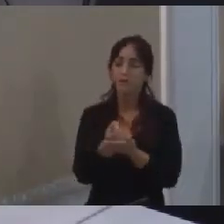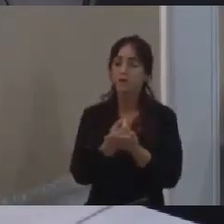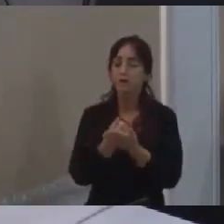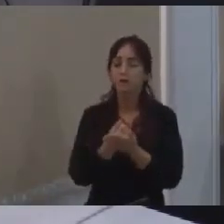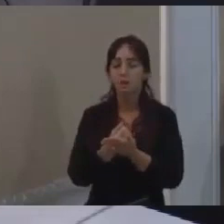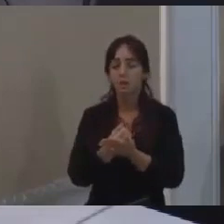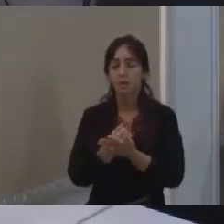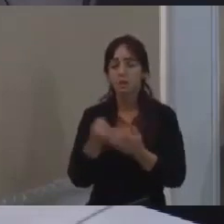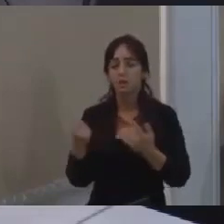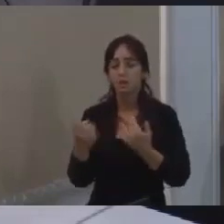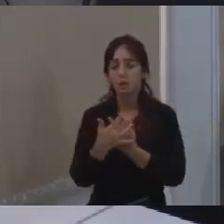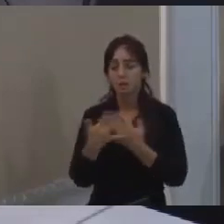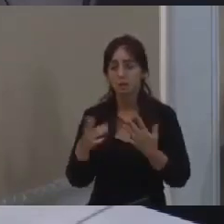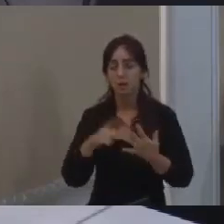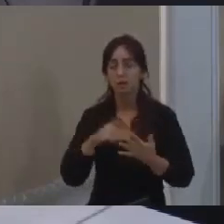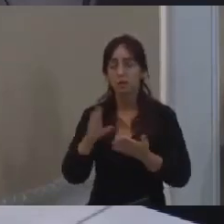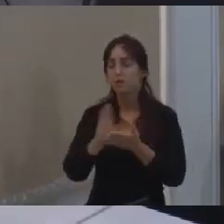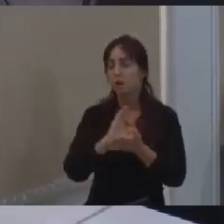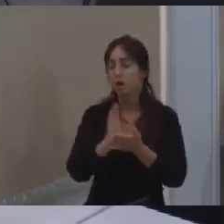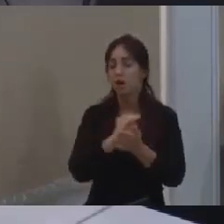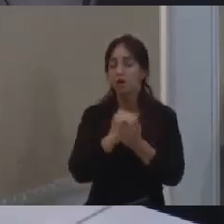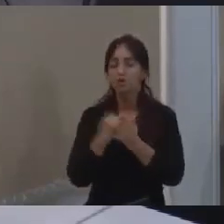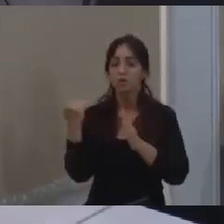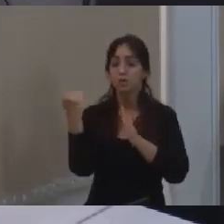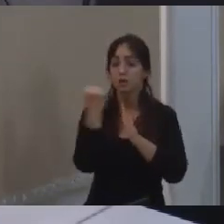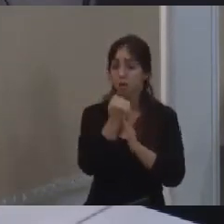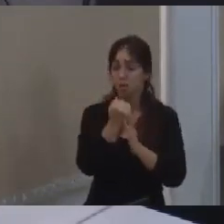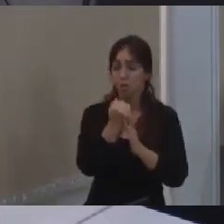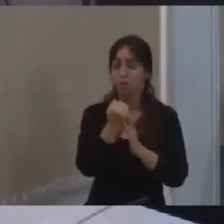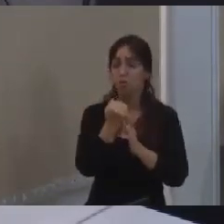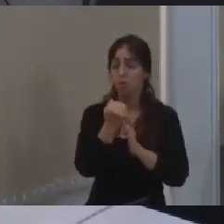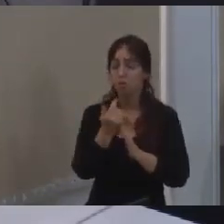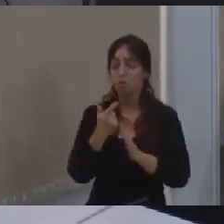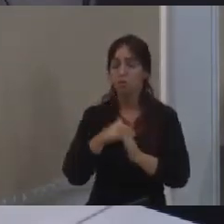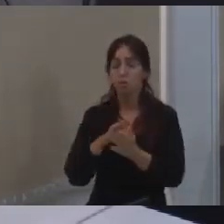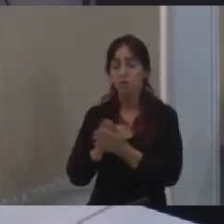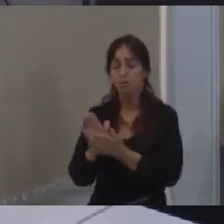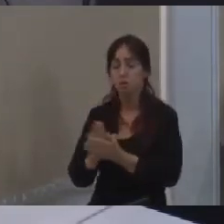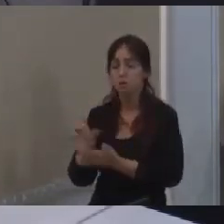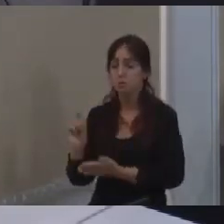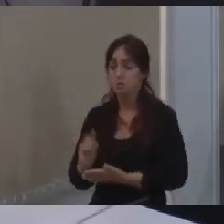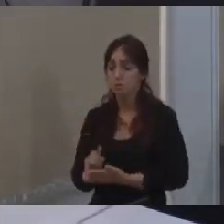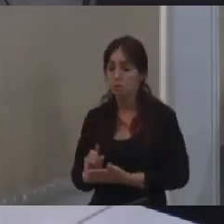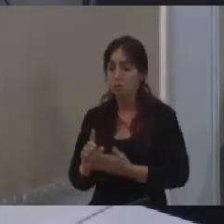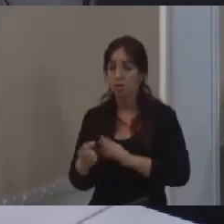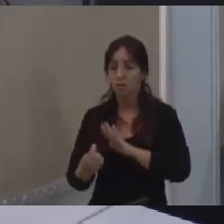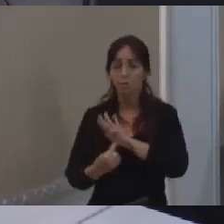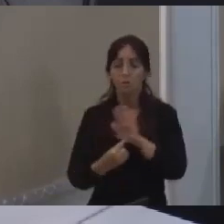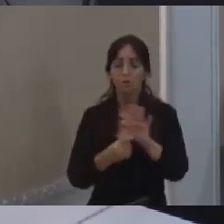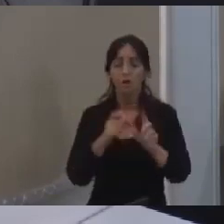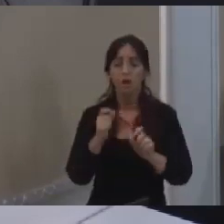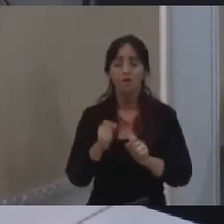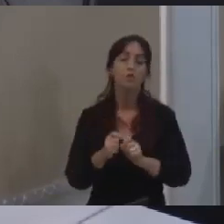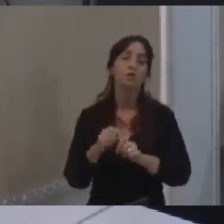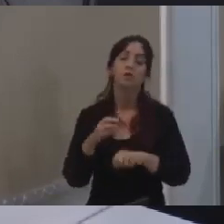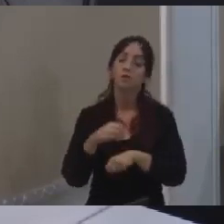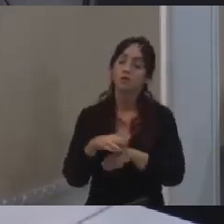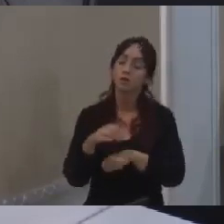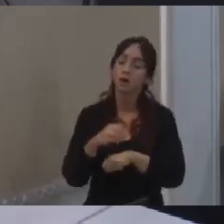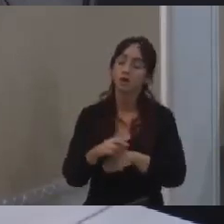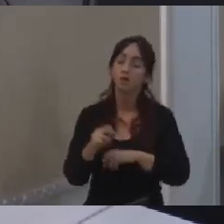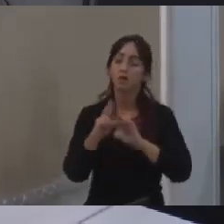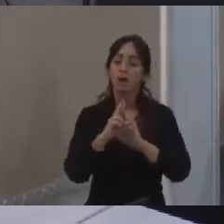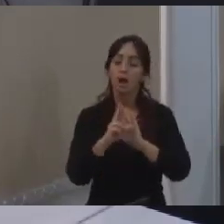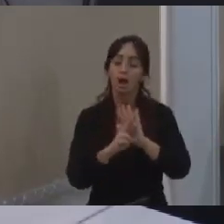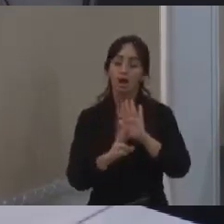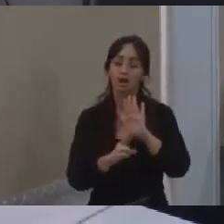cidade. Ou seja, a gente estava com uma arrecadação superior à despesa e aparecia, portanto, nesses indicadores, nesses relatórios,